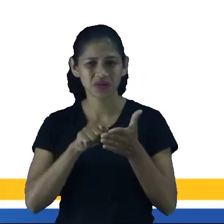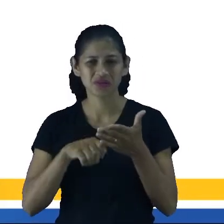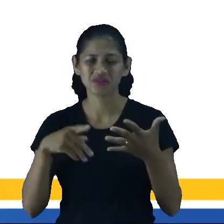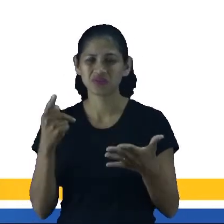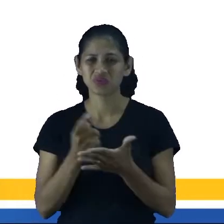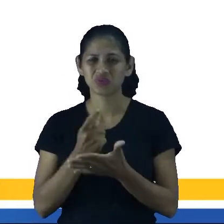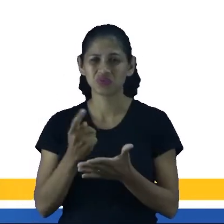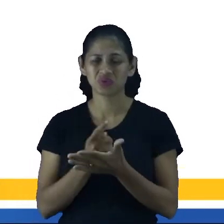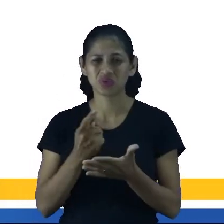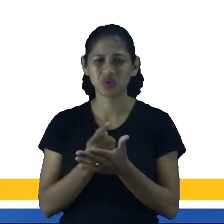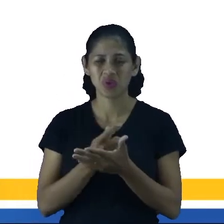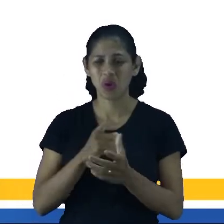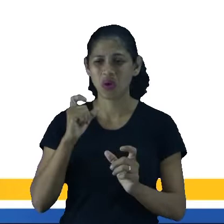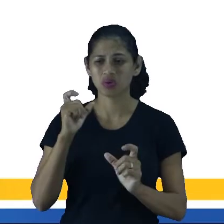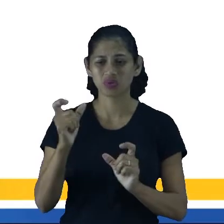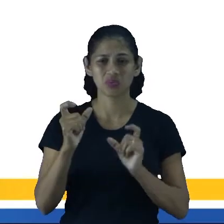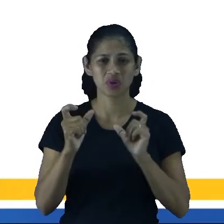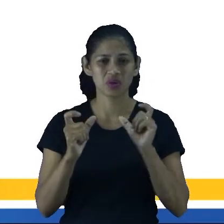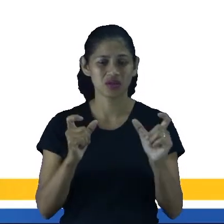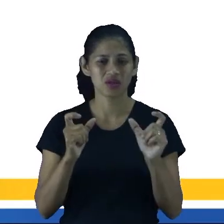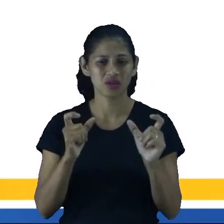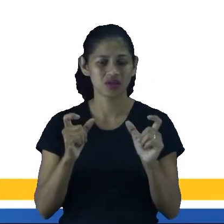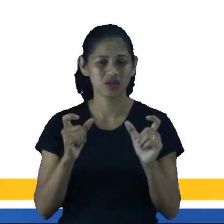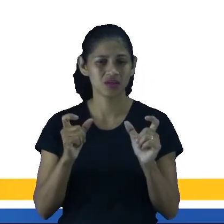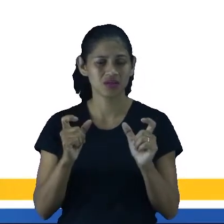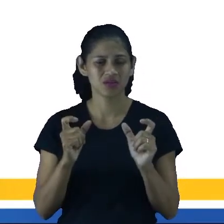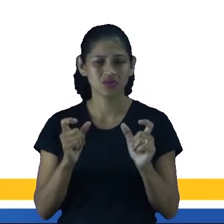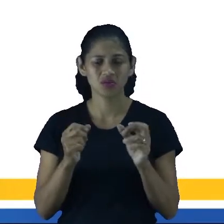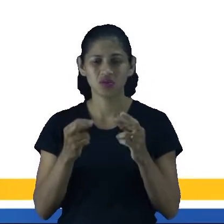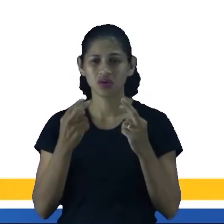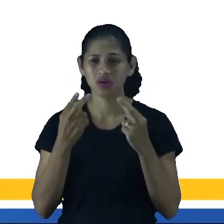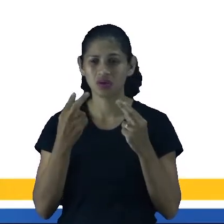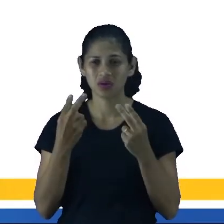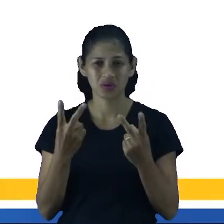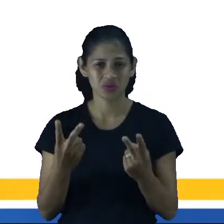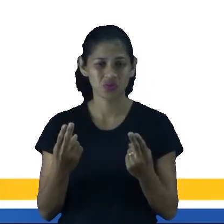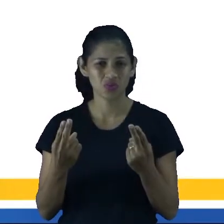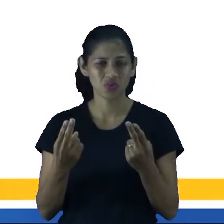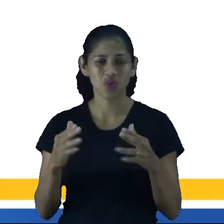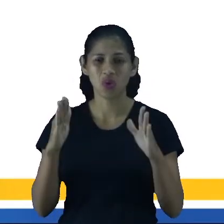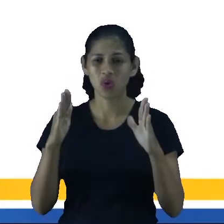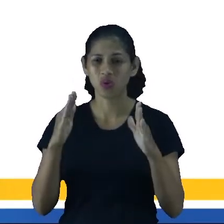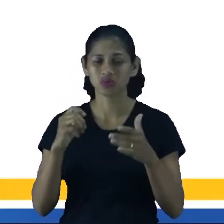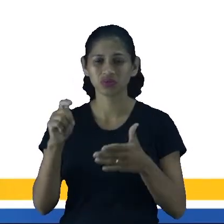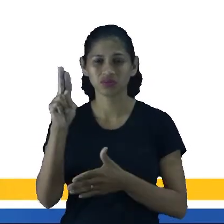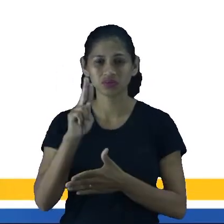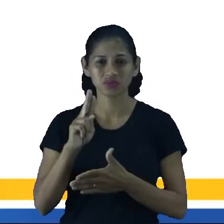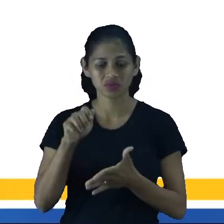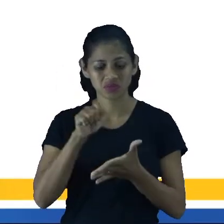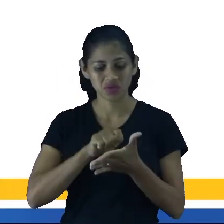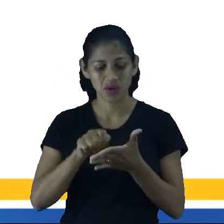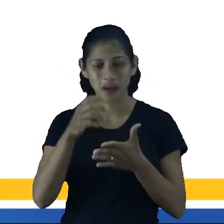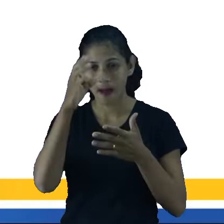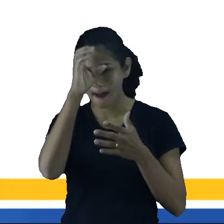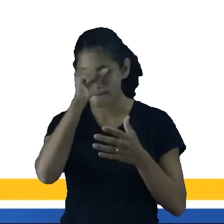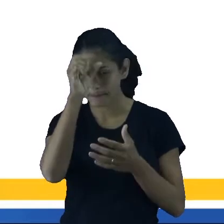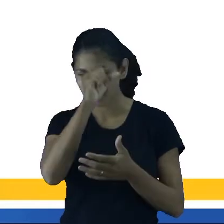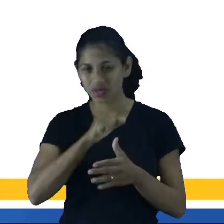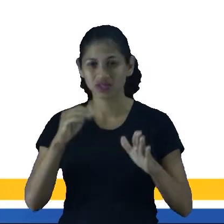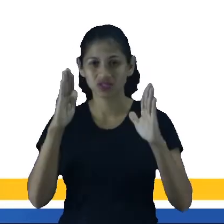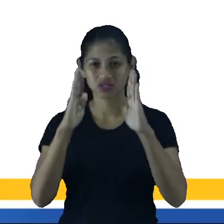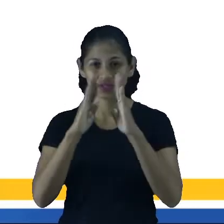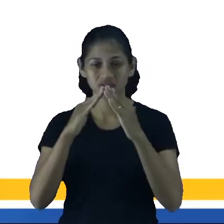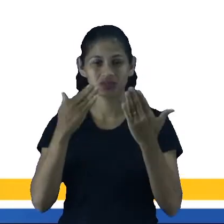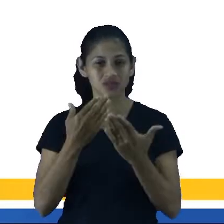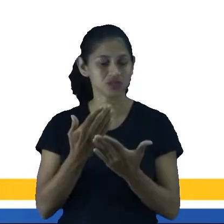ver que as palavras que você vê no Facebook não são as mesmas que você aprende na escola. O uso é diferente, as situações ali,